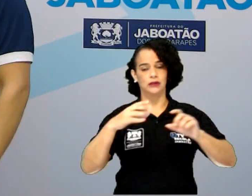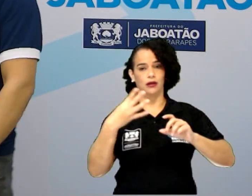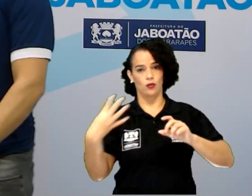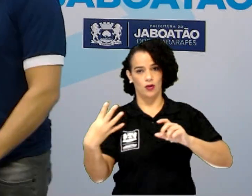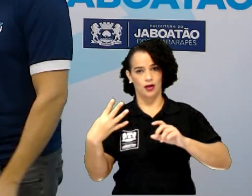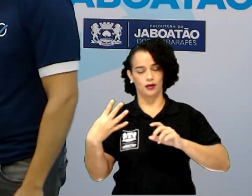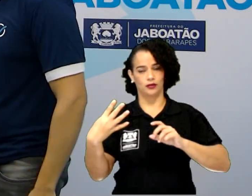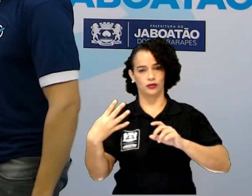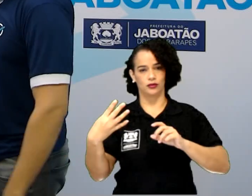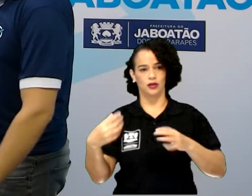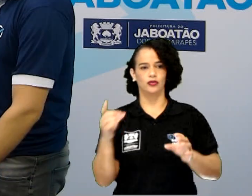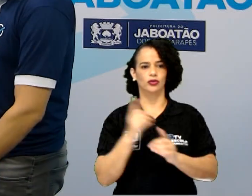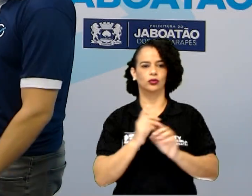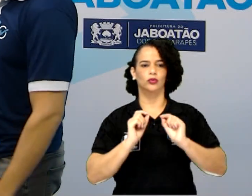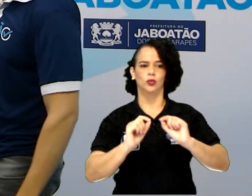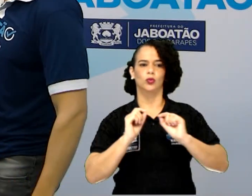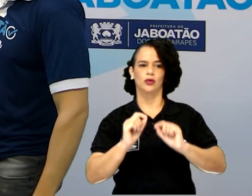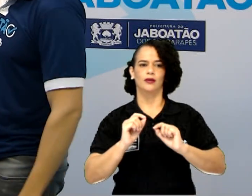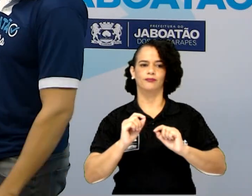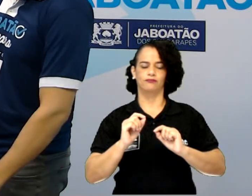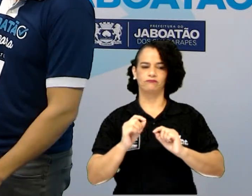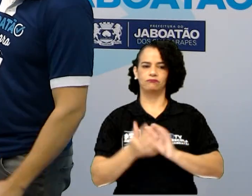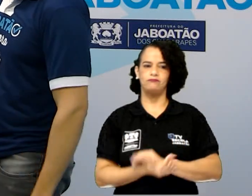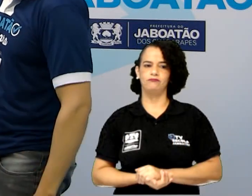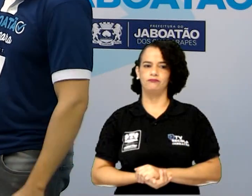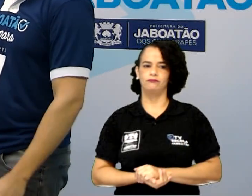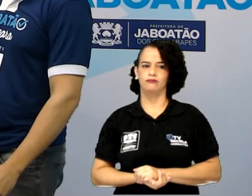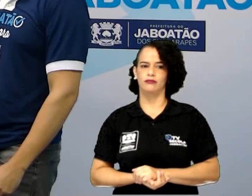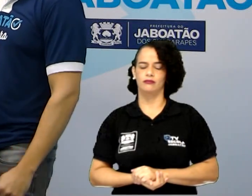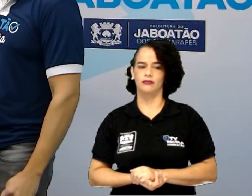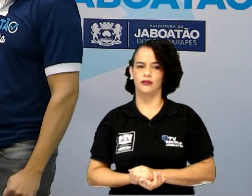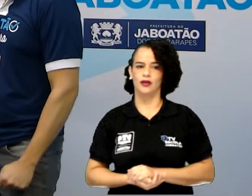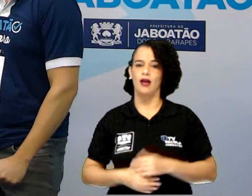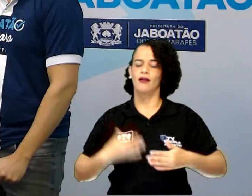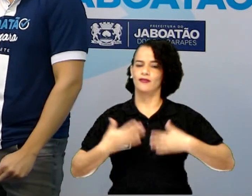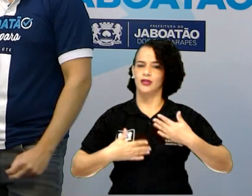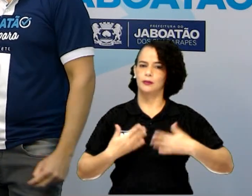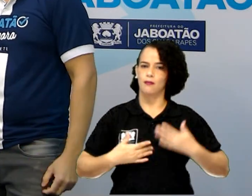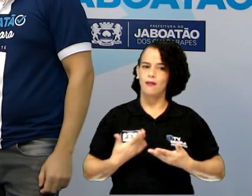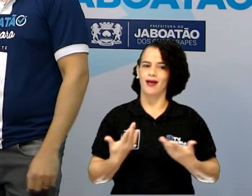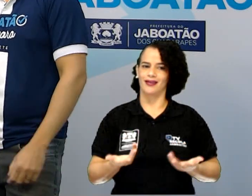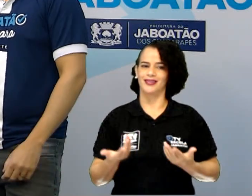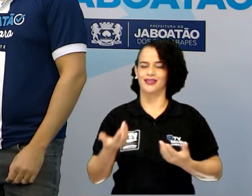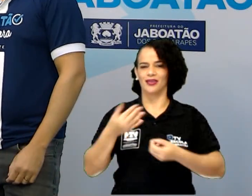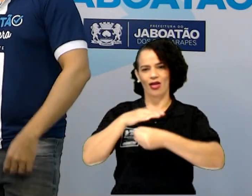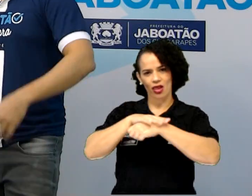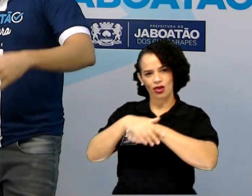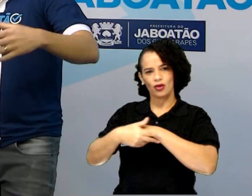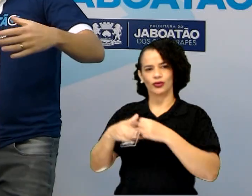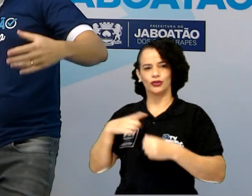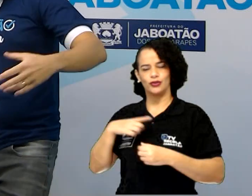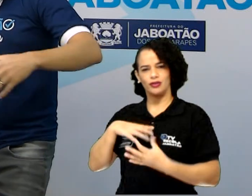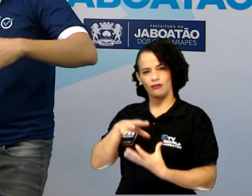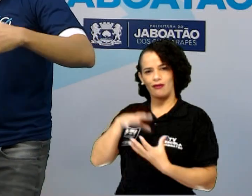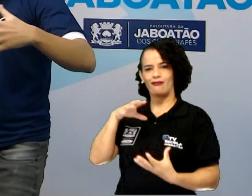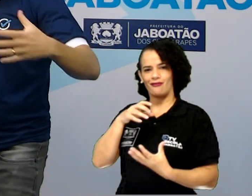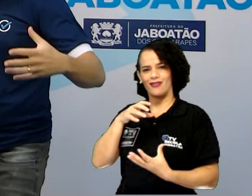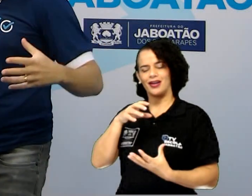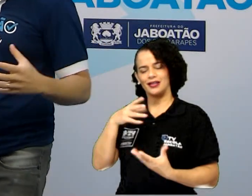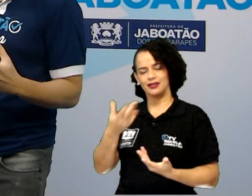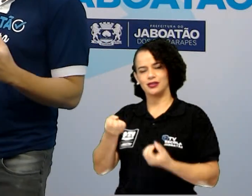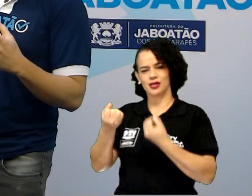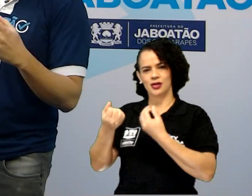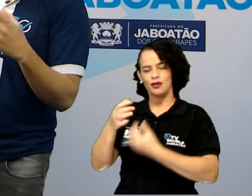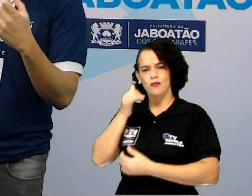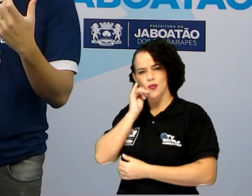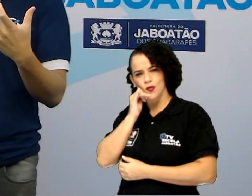conta o seguinte, Felizmente, a boca da noite, eu tinha uma velha que me contava histórias, lindas histórias do reino de mãe d'água.